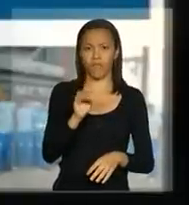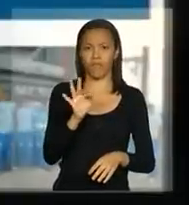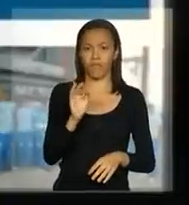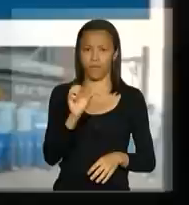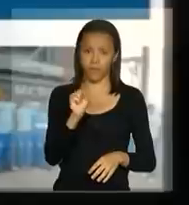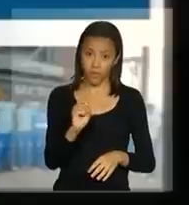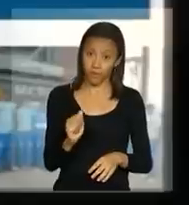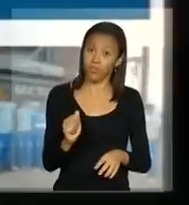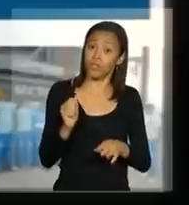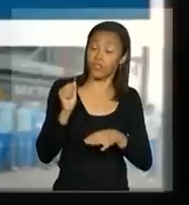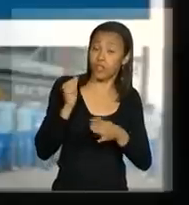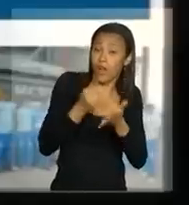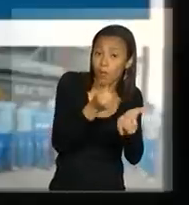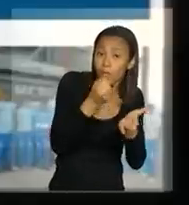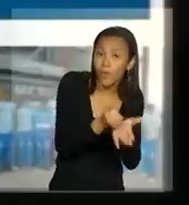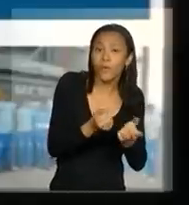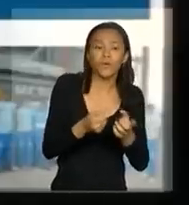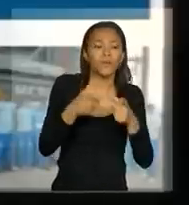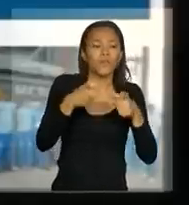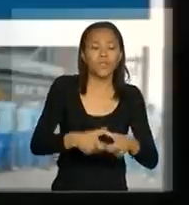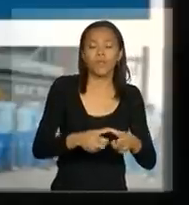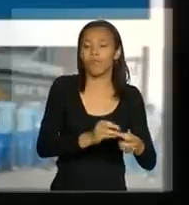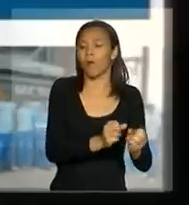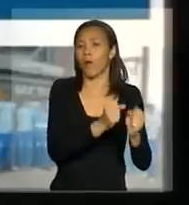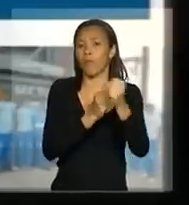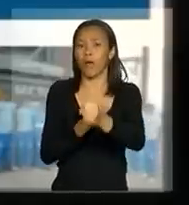de apoio e deslocamento. Acho que tem mais um slide, é? Pode ir.